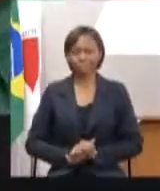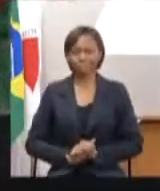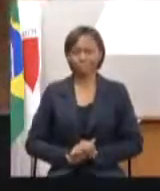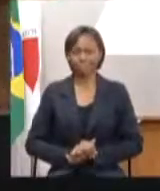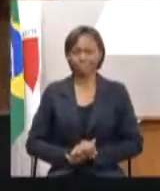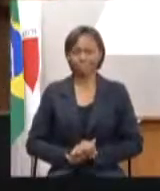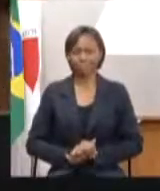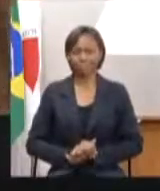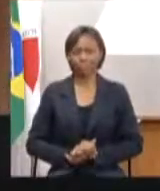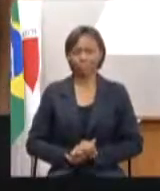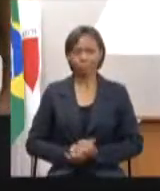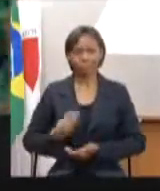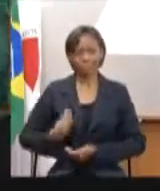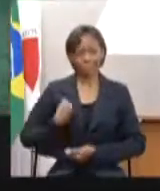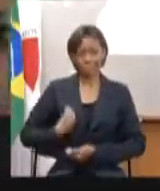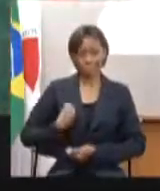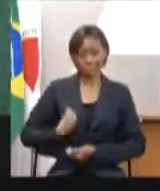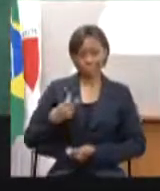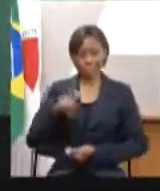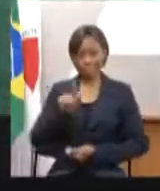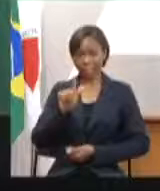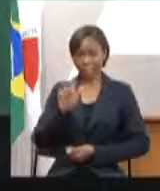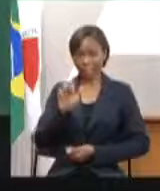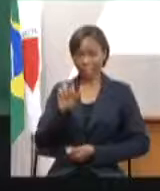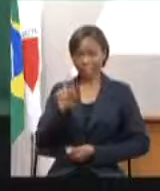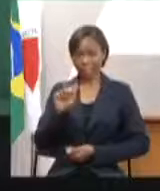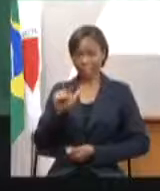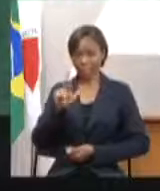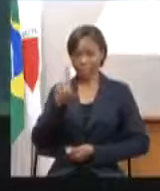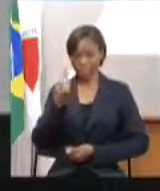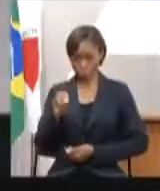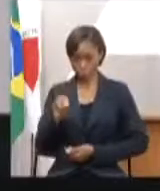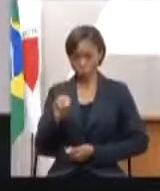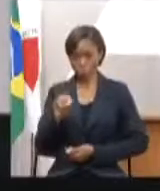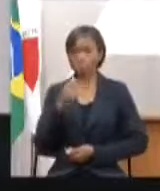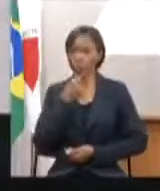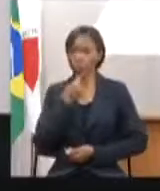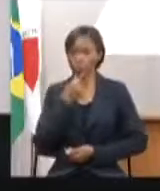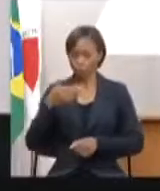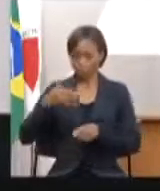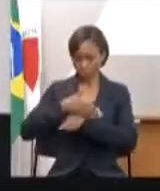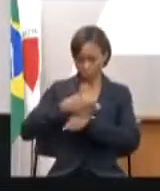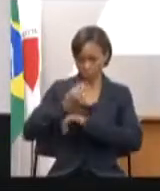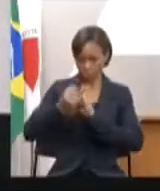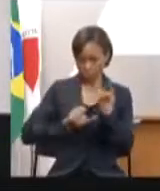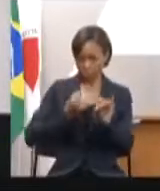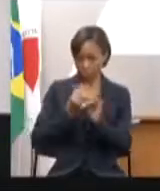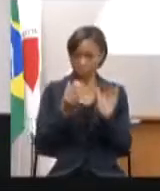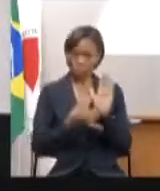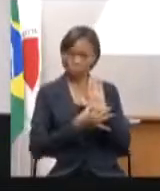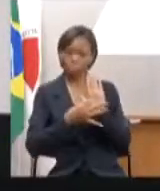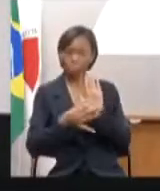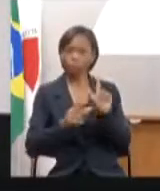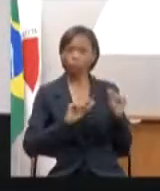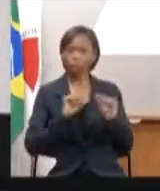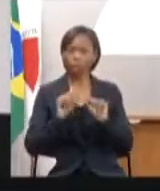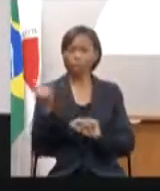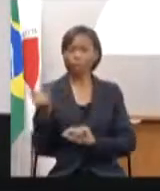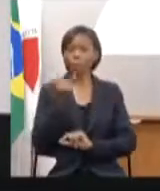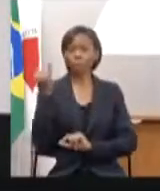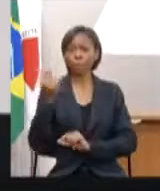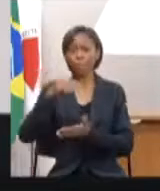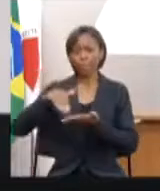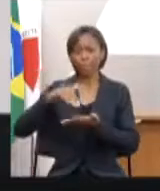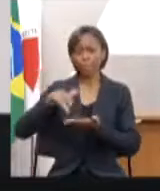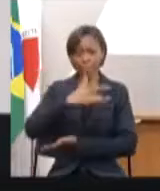o participante Geraldo Mangela da Silva ele coloca aqui que será muito importante se possível a Secretaria de Estado de